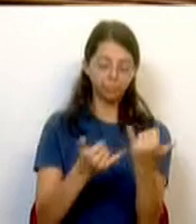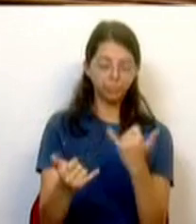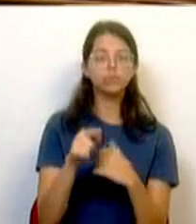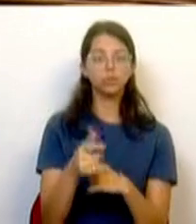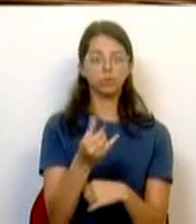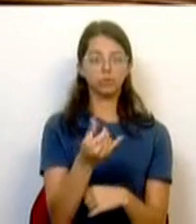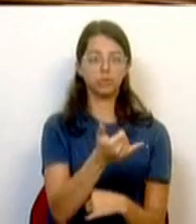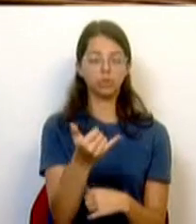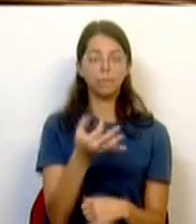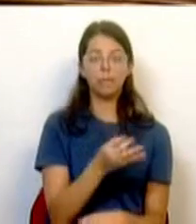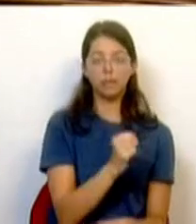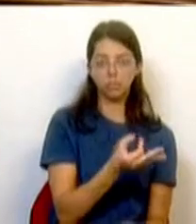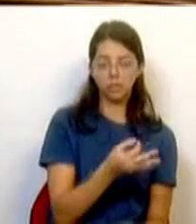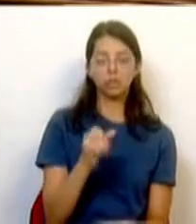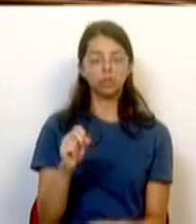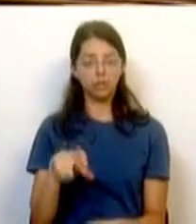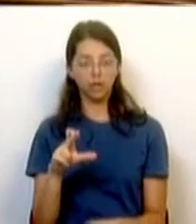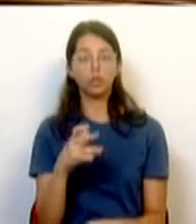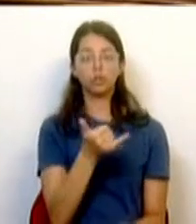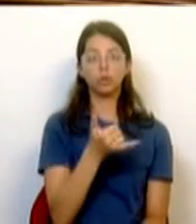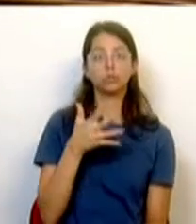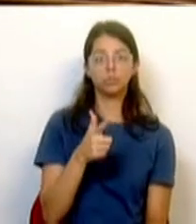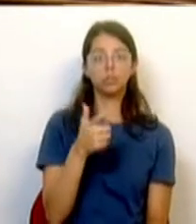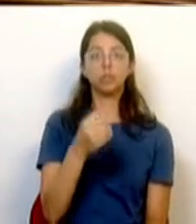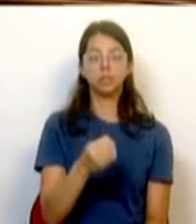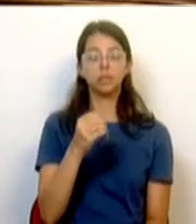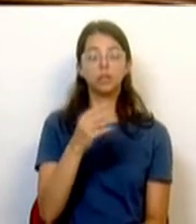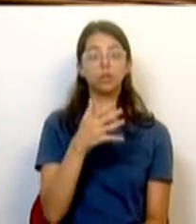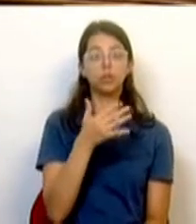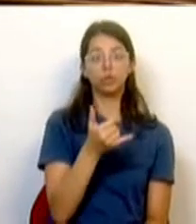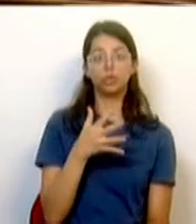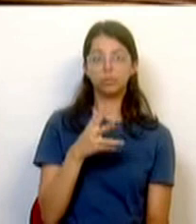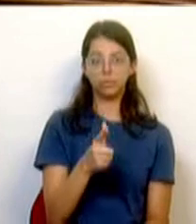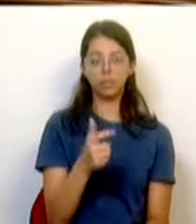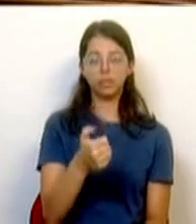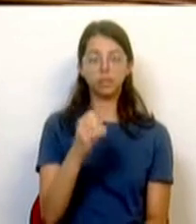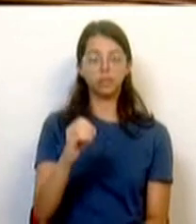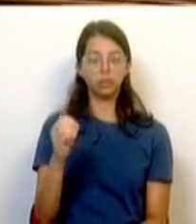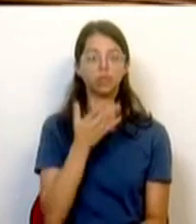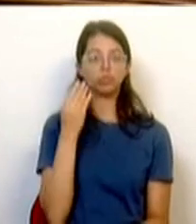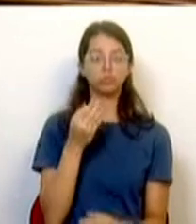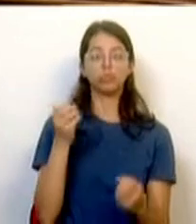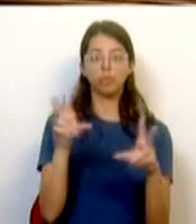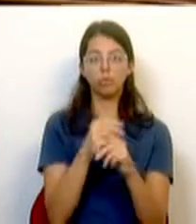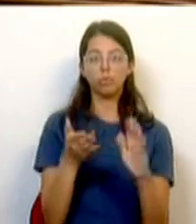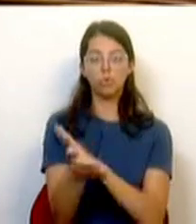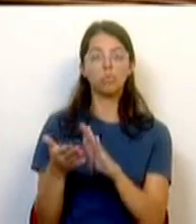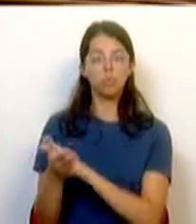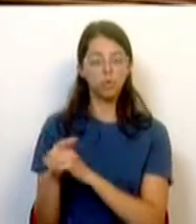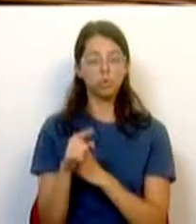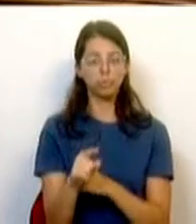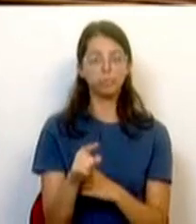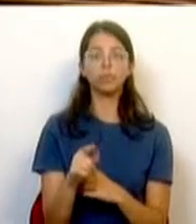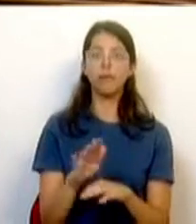admitidos na PSP e na GNR 2.509 elementos e em 2023 prevê-se o ingresso de 1.500 novos elementos.